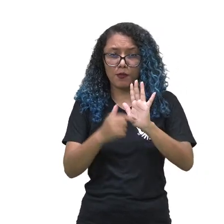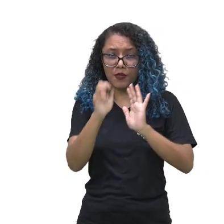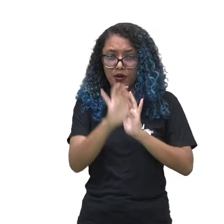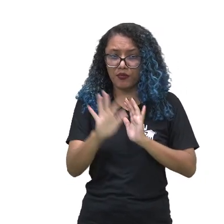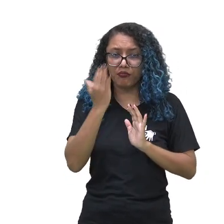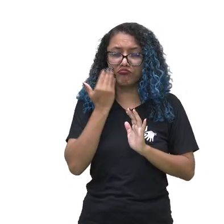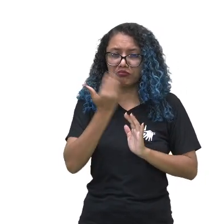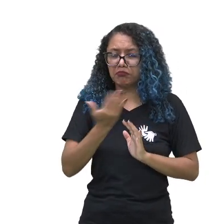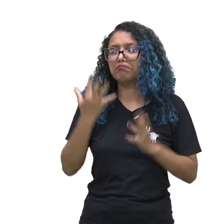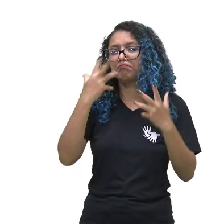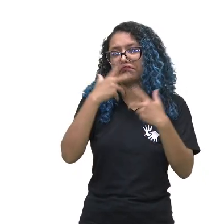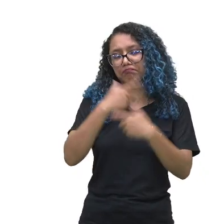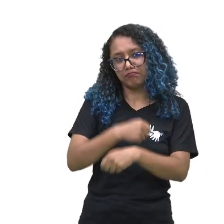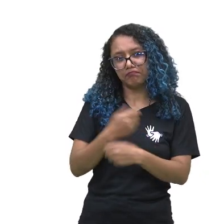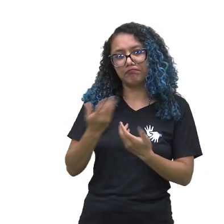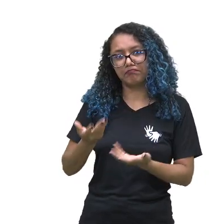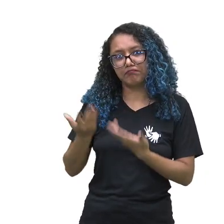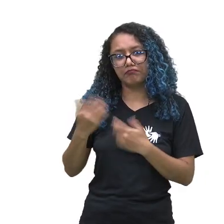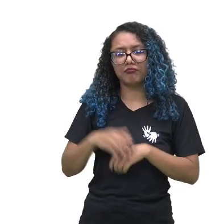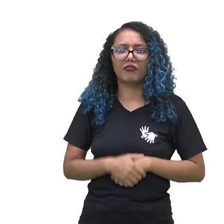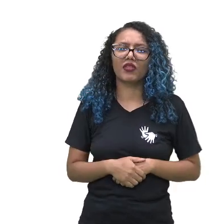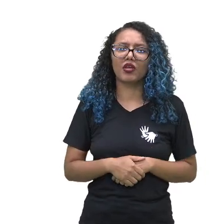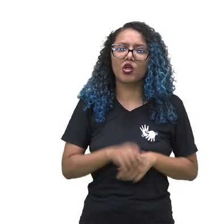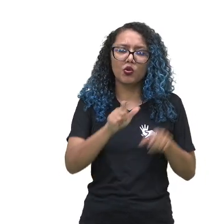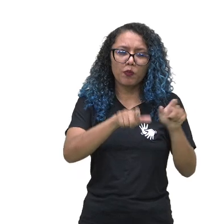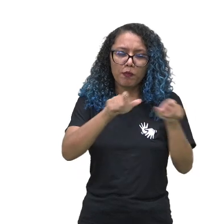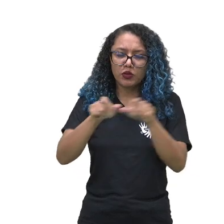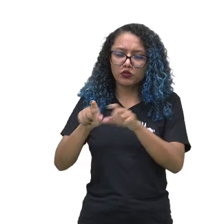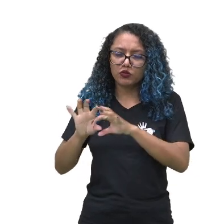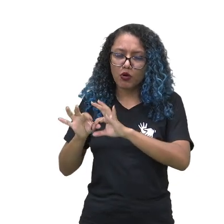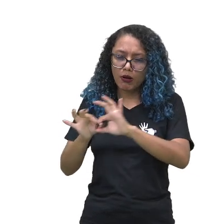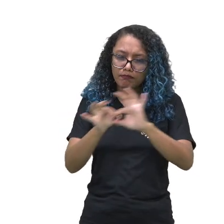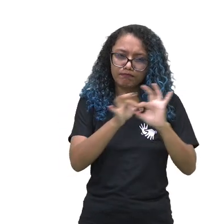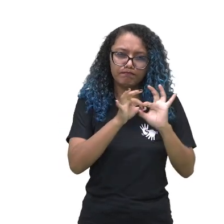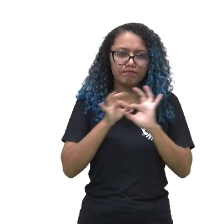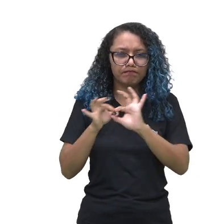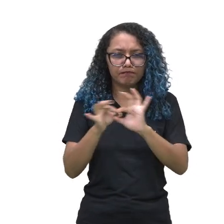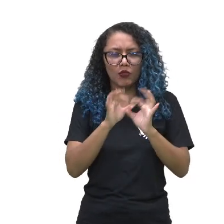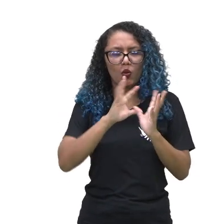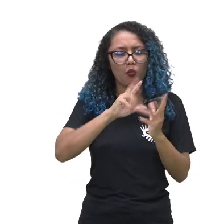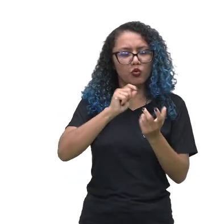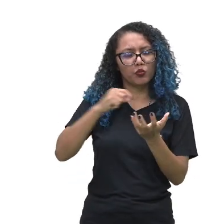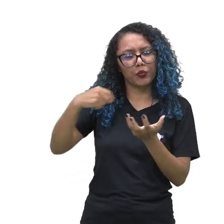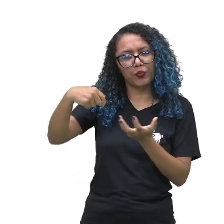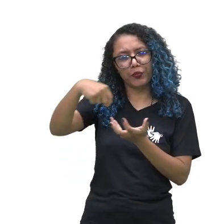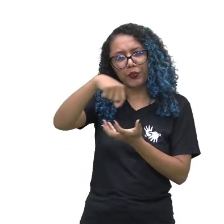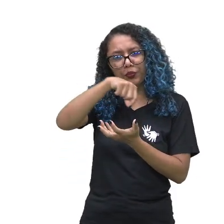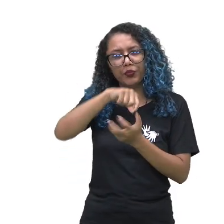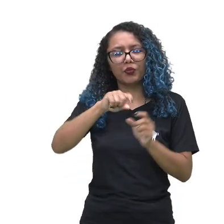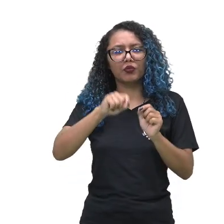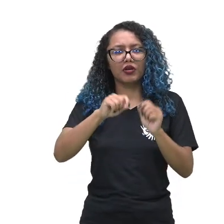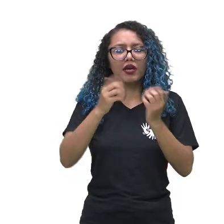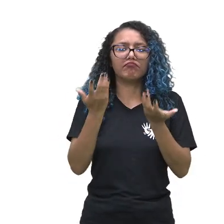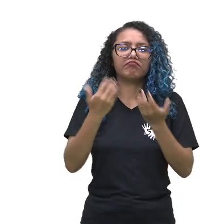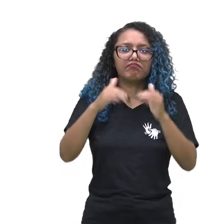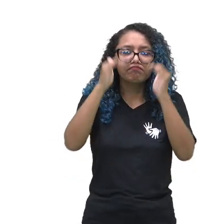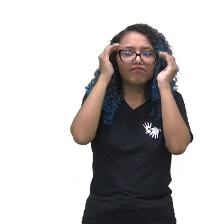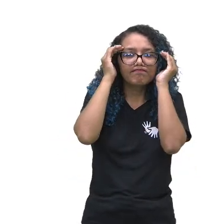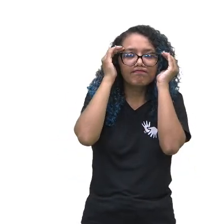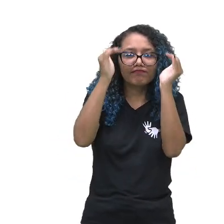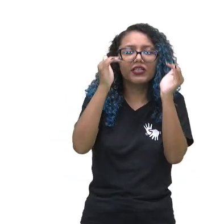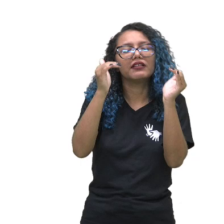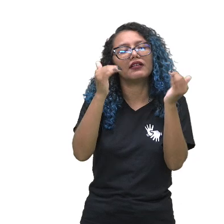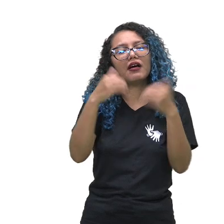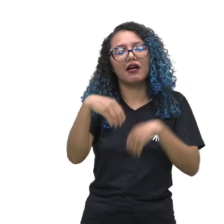muito bonita que fala todo mundo junto, todos pelo mundo, em respeito aos